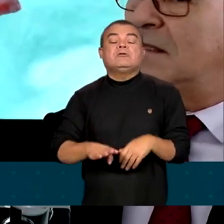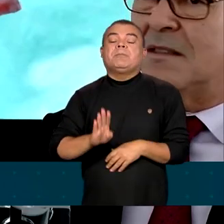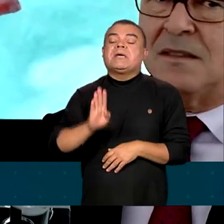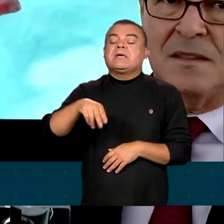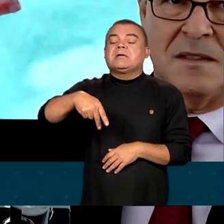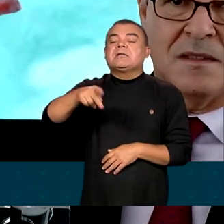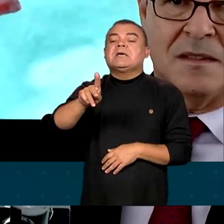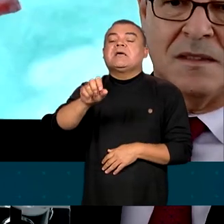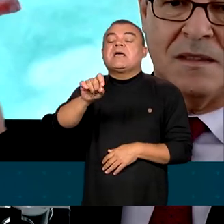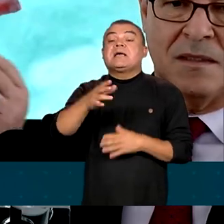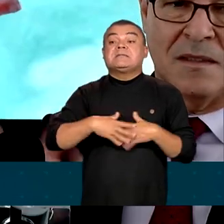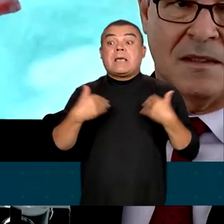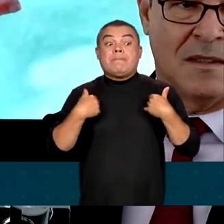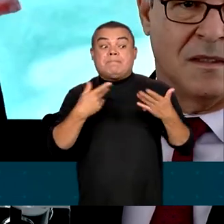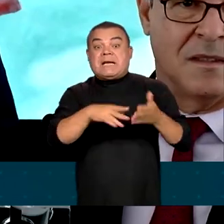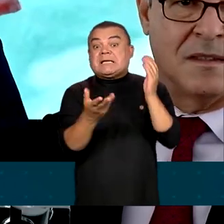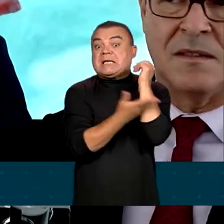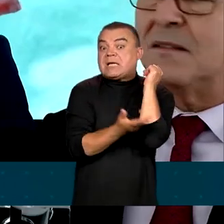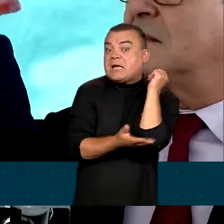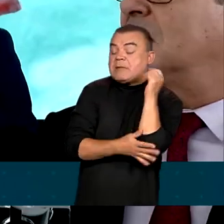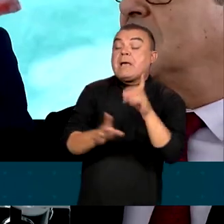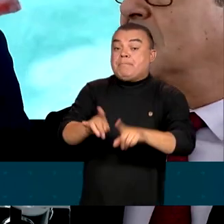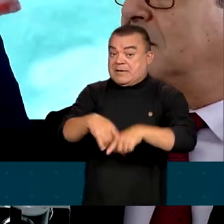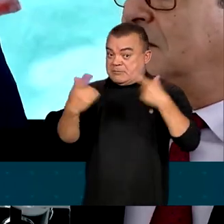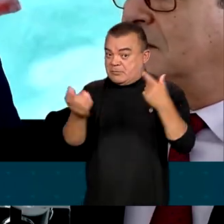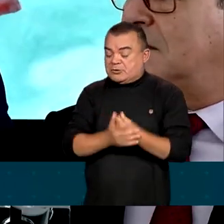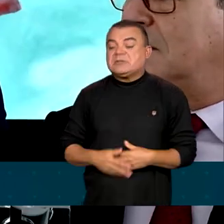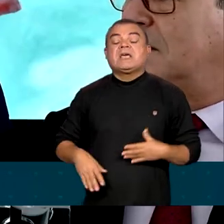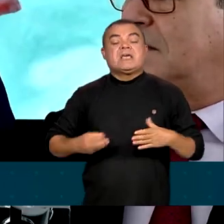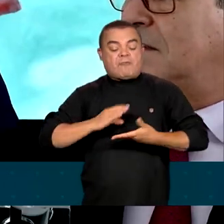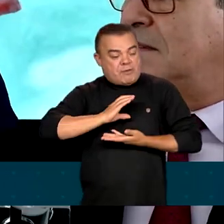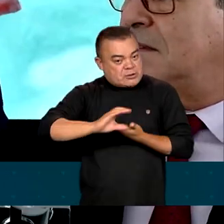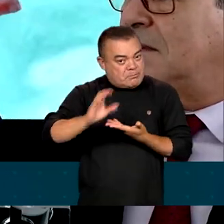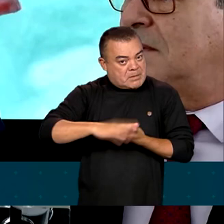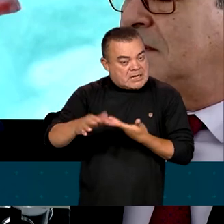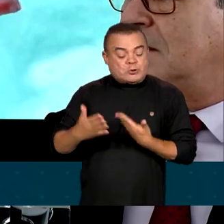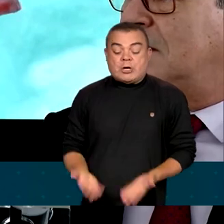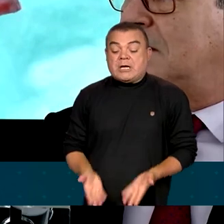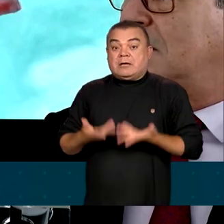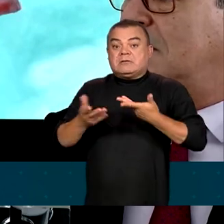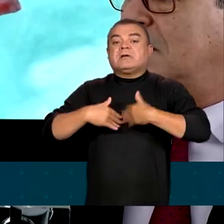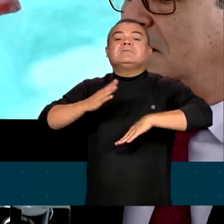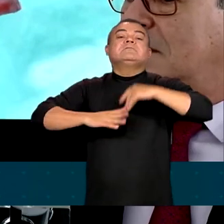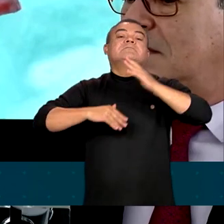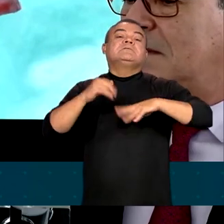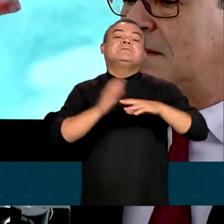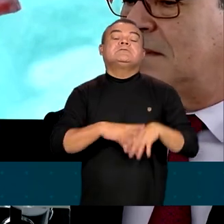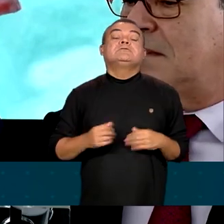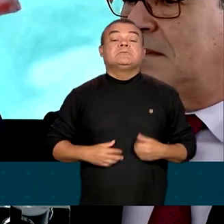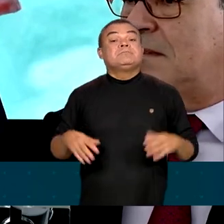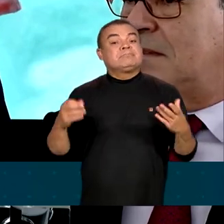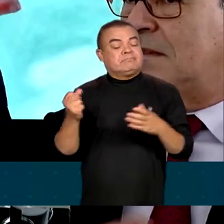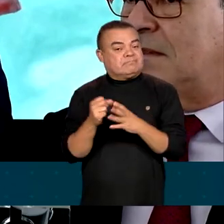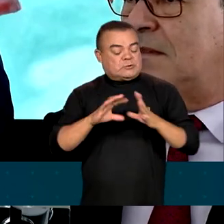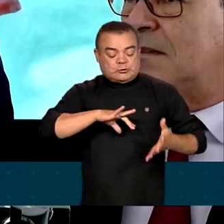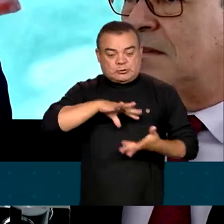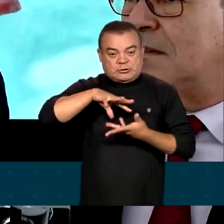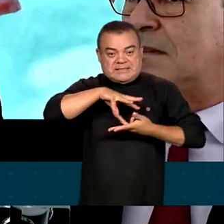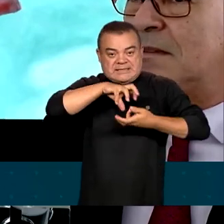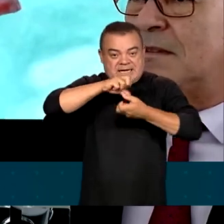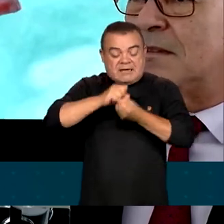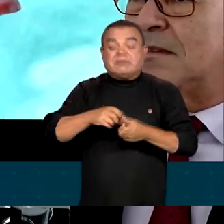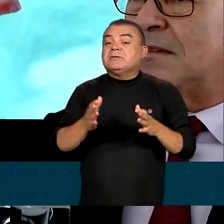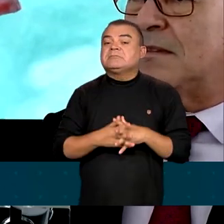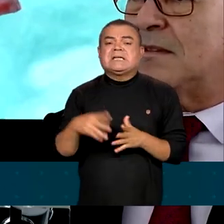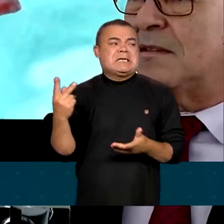Paralelo a isso, nós vamos ter linhas de crédito, nós vamos ter fomento, indução de desenvolvimento sustentável. Não tem nada de errado